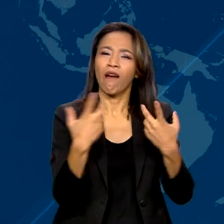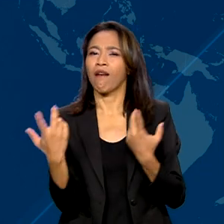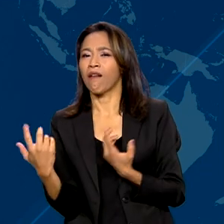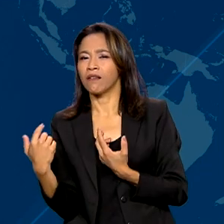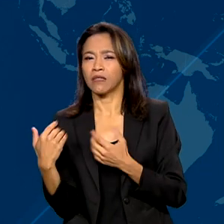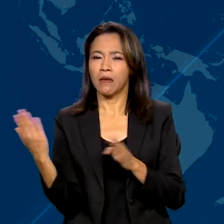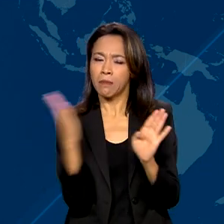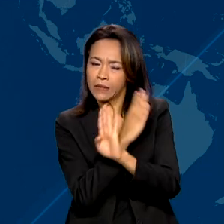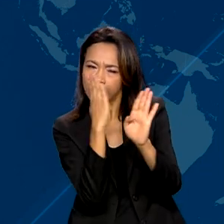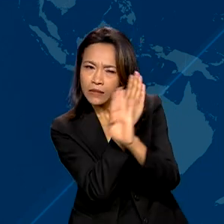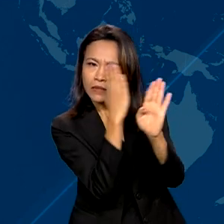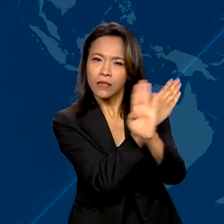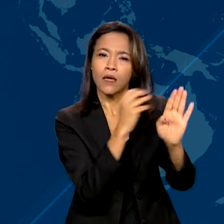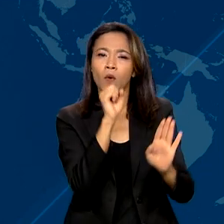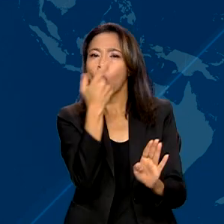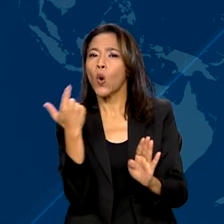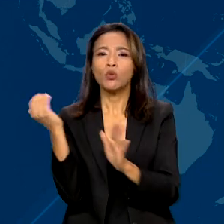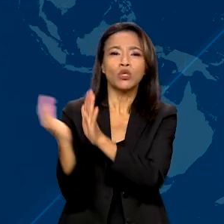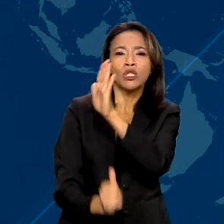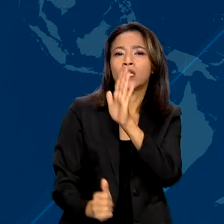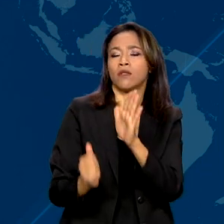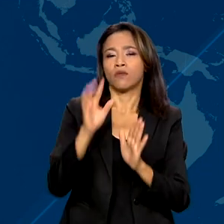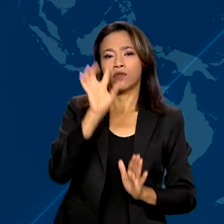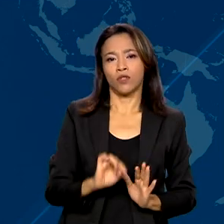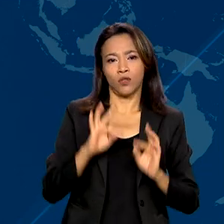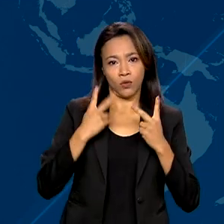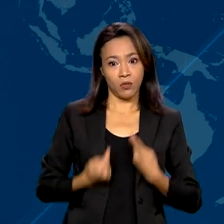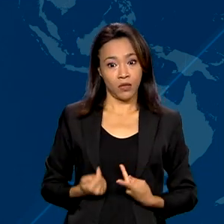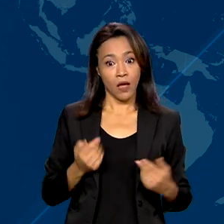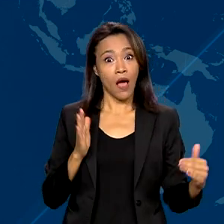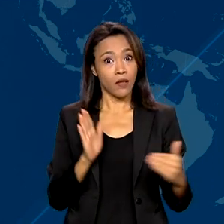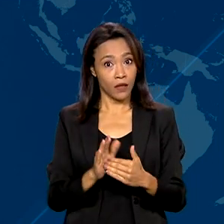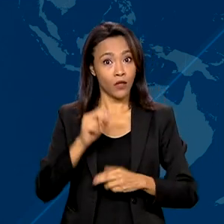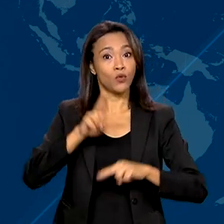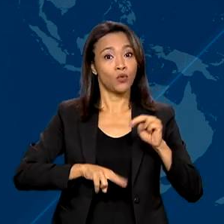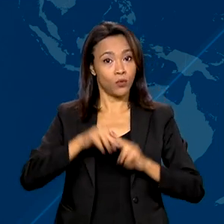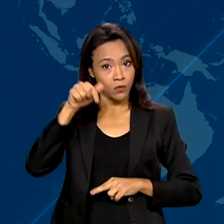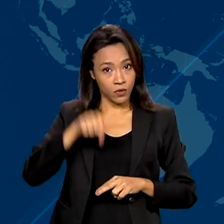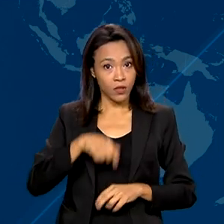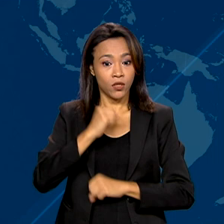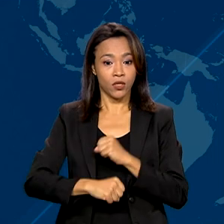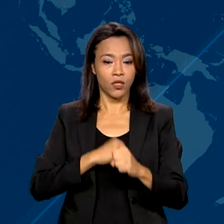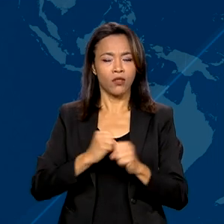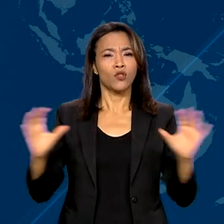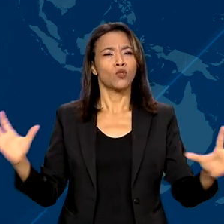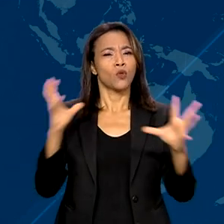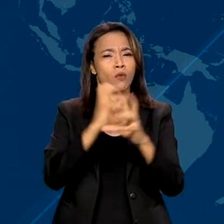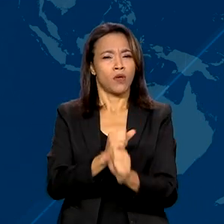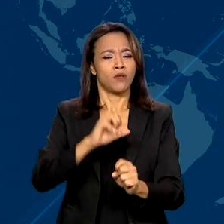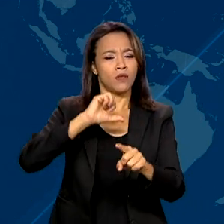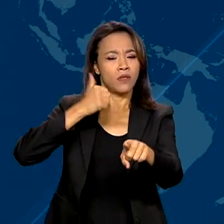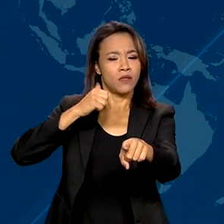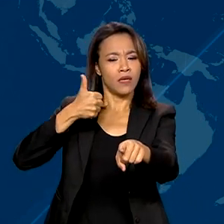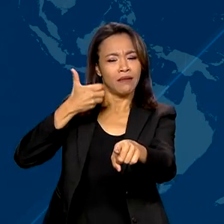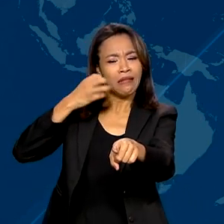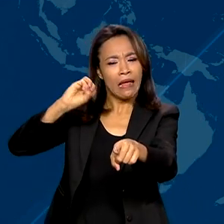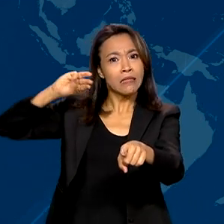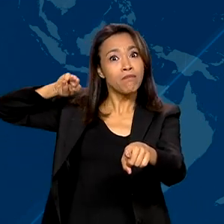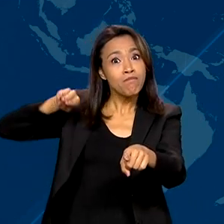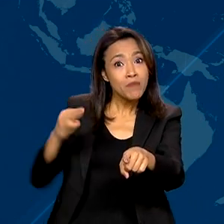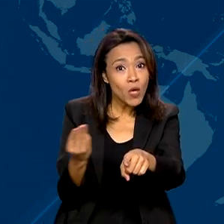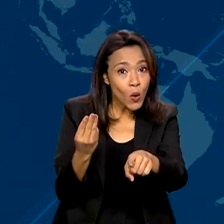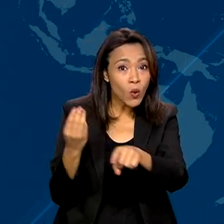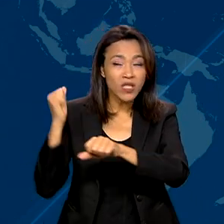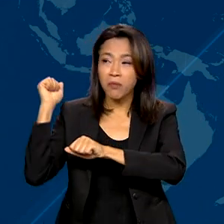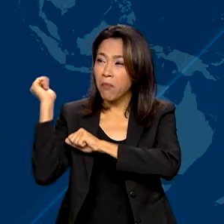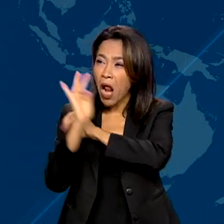outras violações de direitos humanos até junho deste ano. Já são 110 milhões de pessoas em deslocamento forçado.